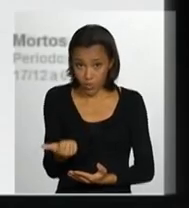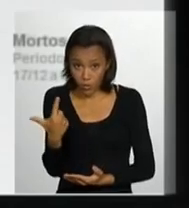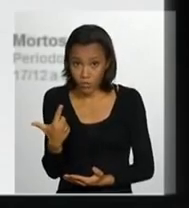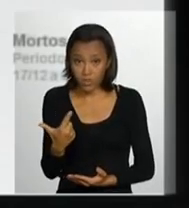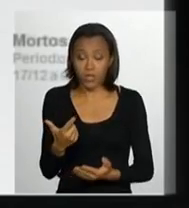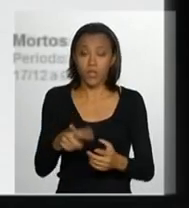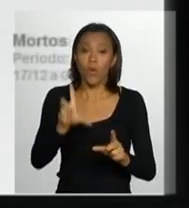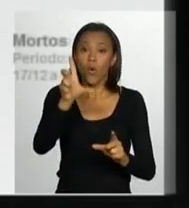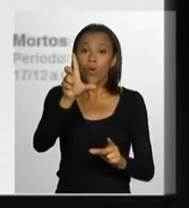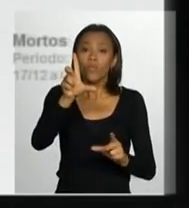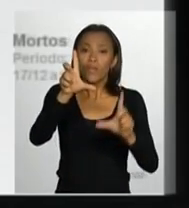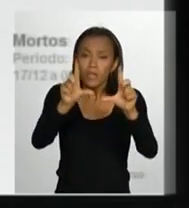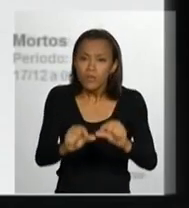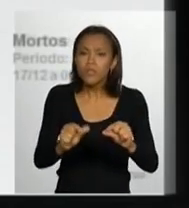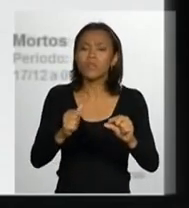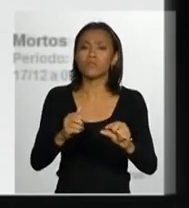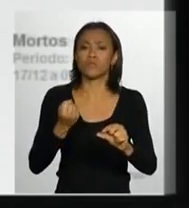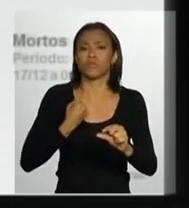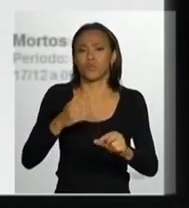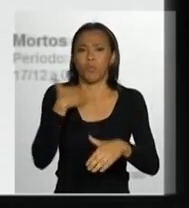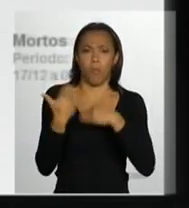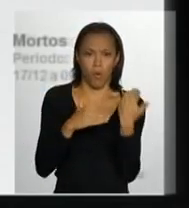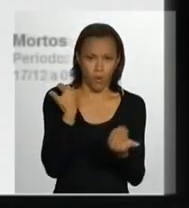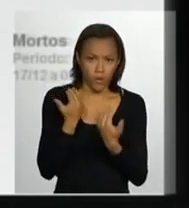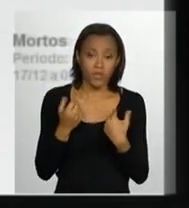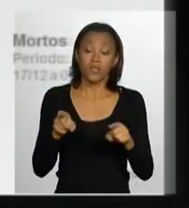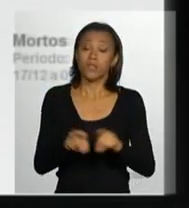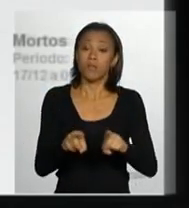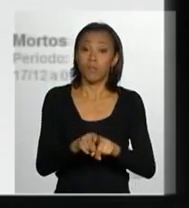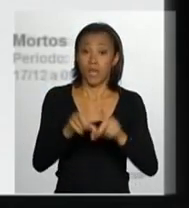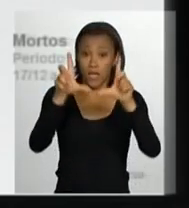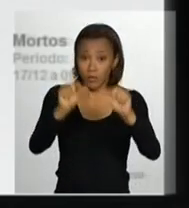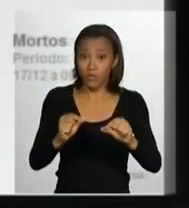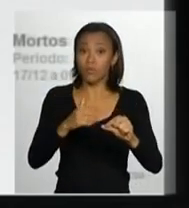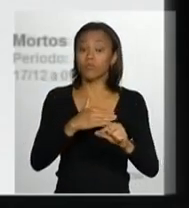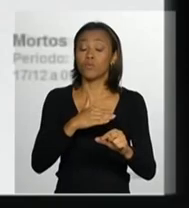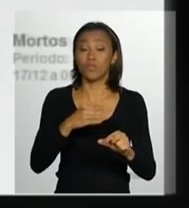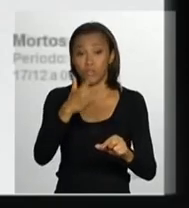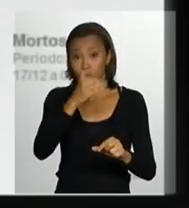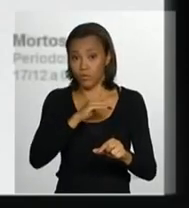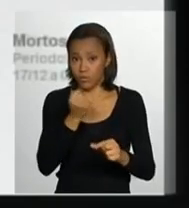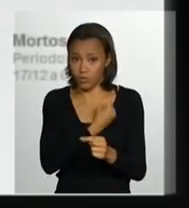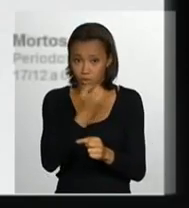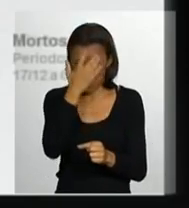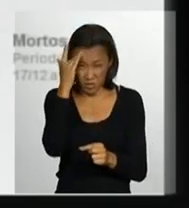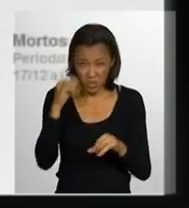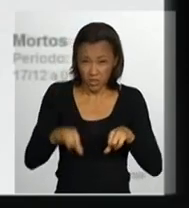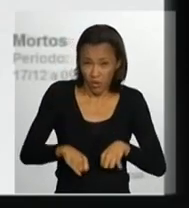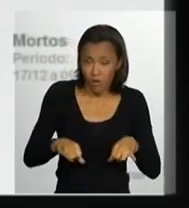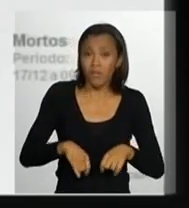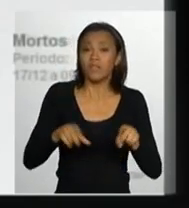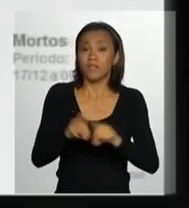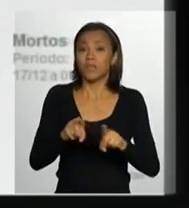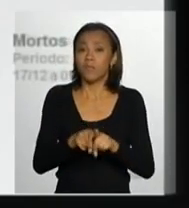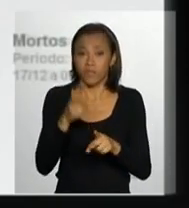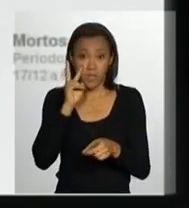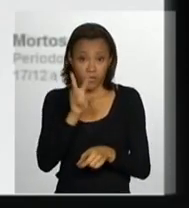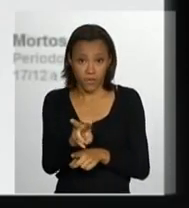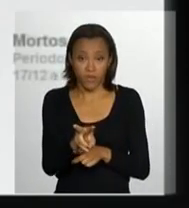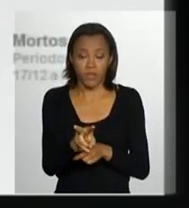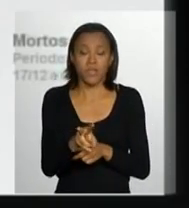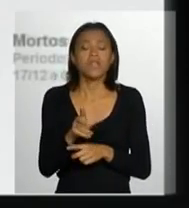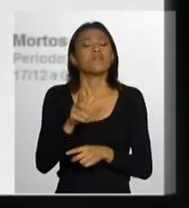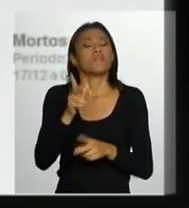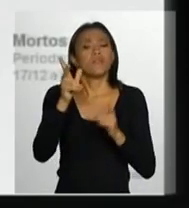portanto, redução de número de acidentes, redução de número de feridos, redução de número de mortos, esse número de mortos aqui em números absolutos. E